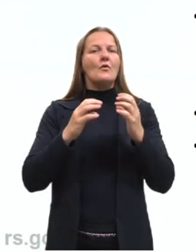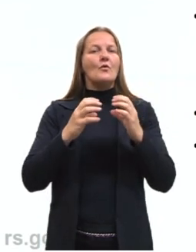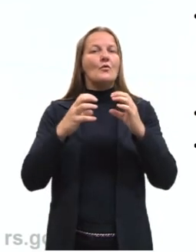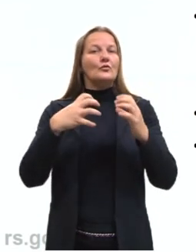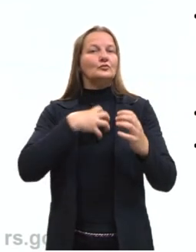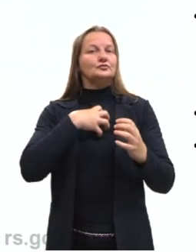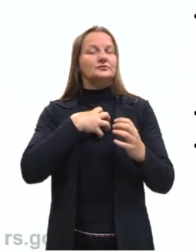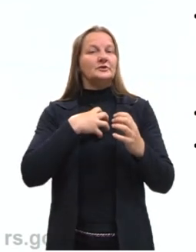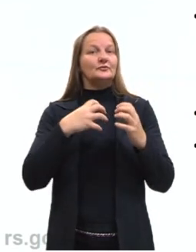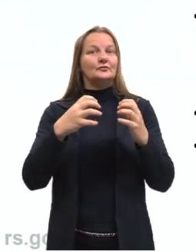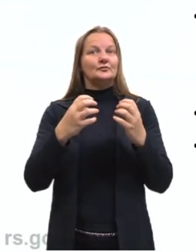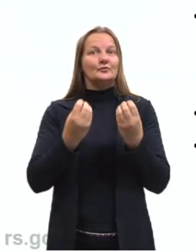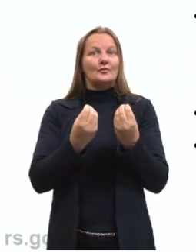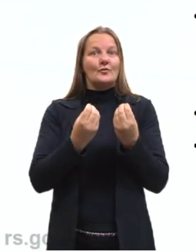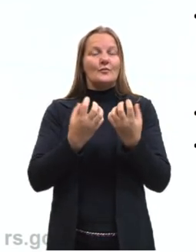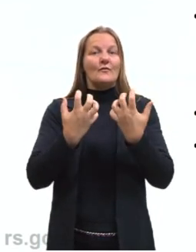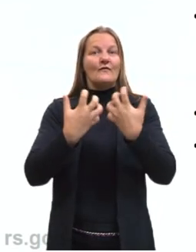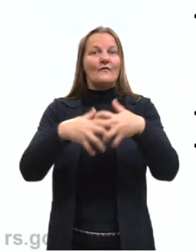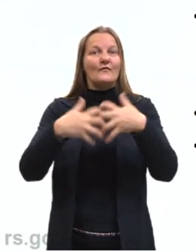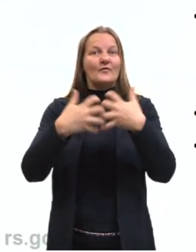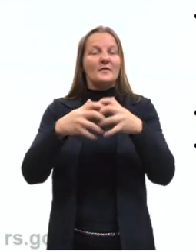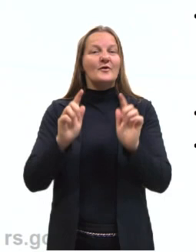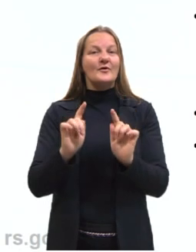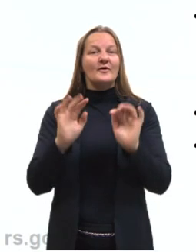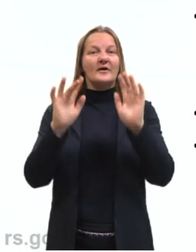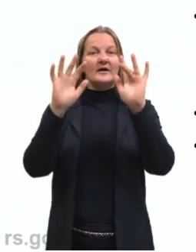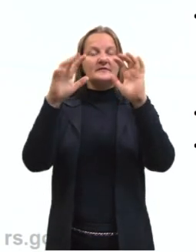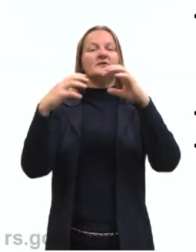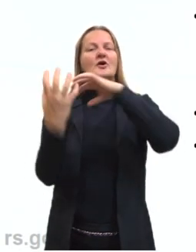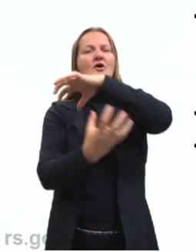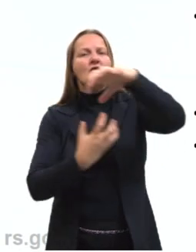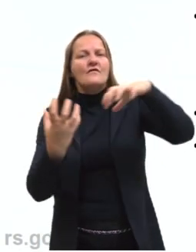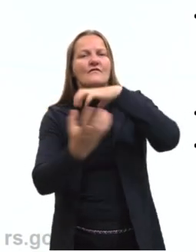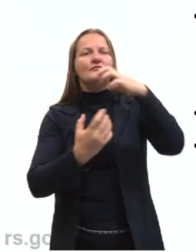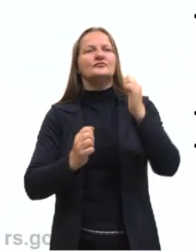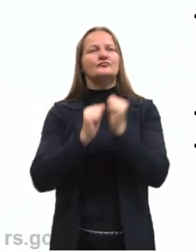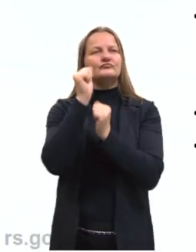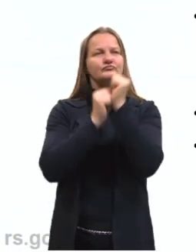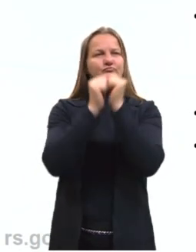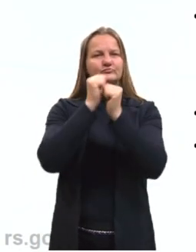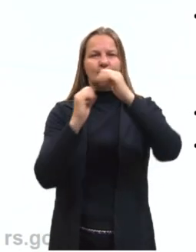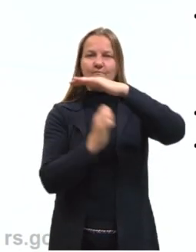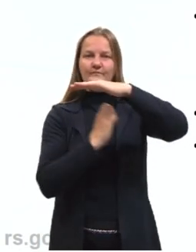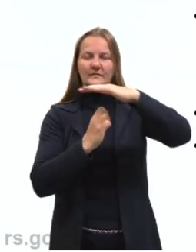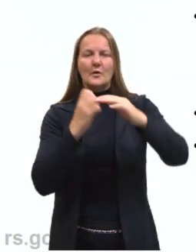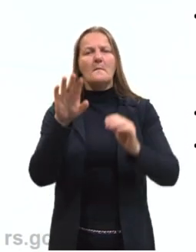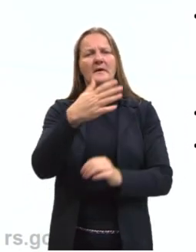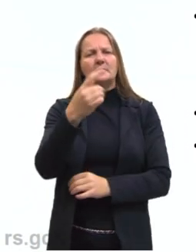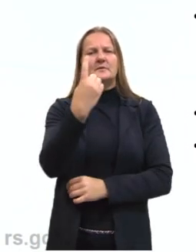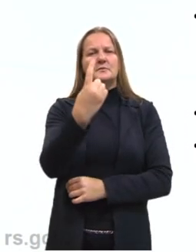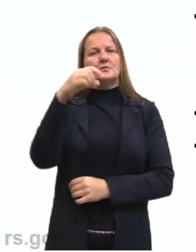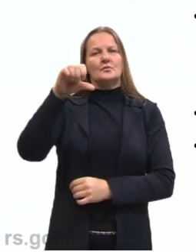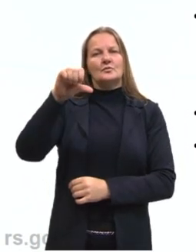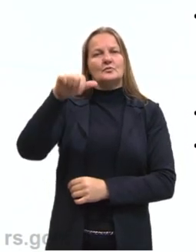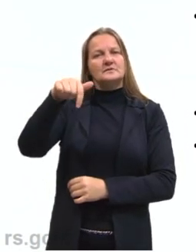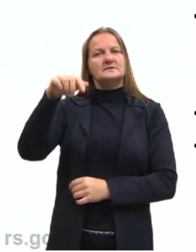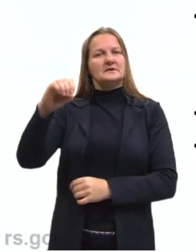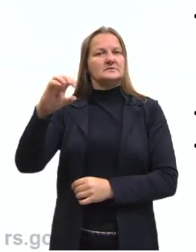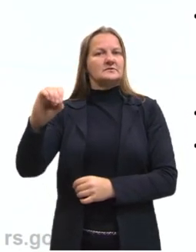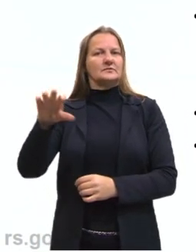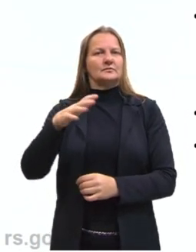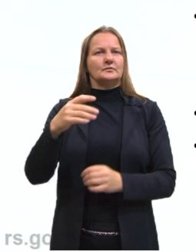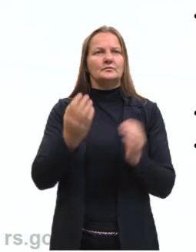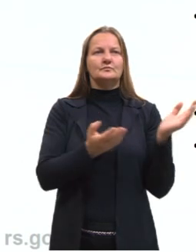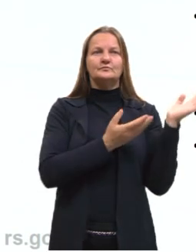a Revolução Industrial, que aconteceu mais ou menos no final dos anos 1700. E aqui a gente tem uma